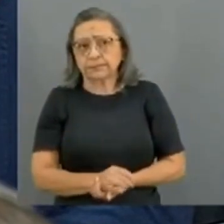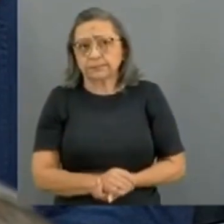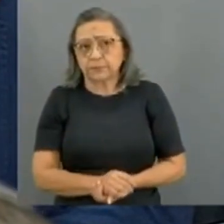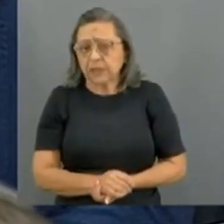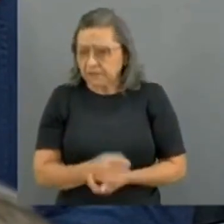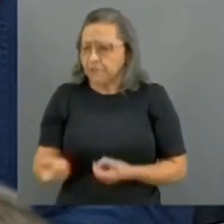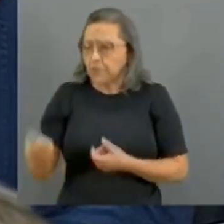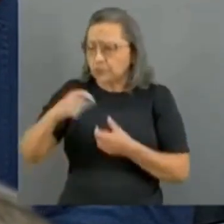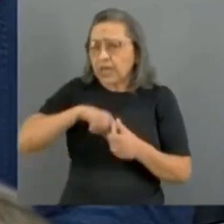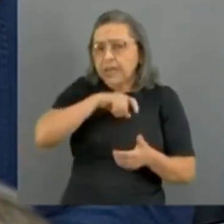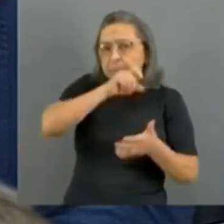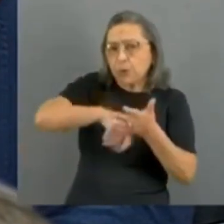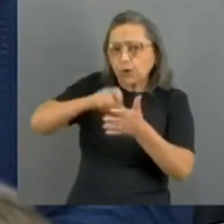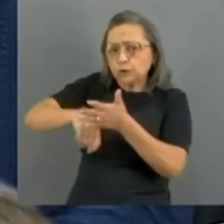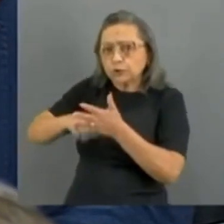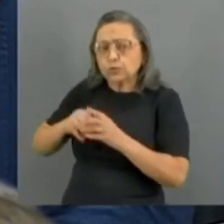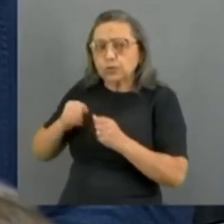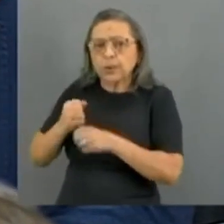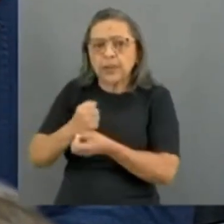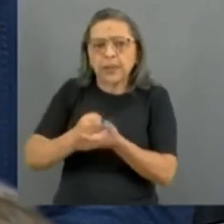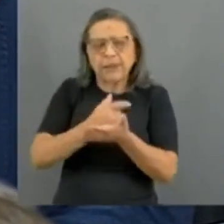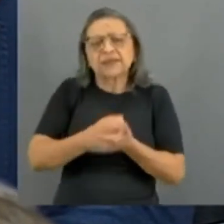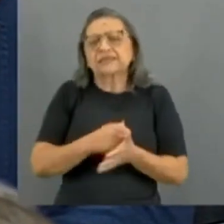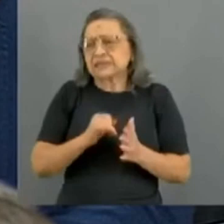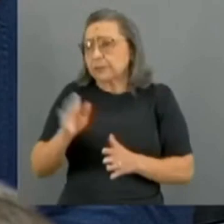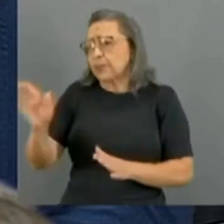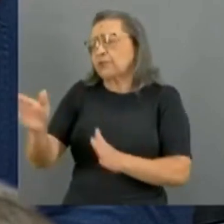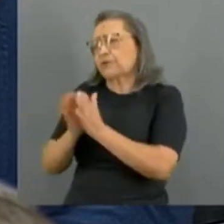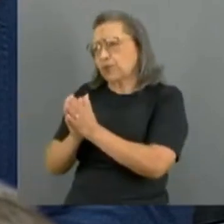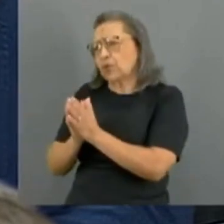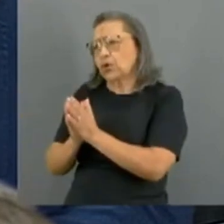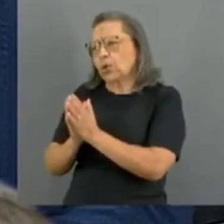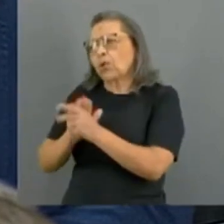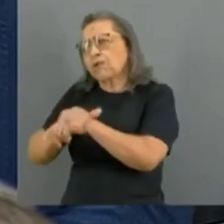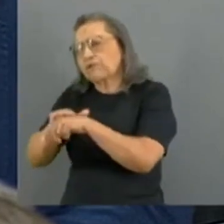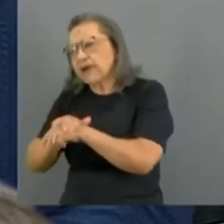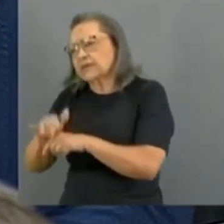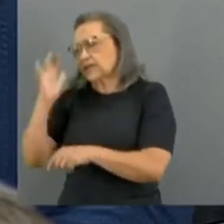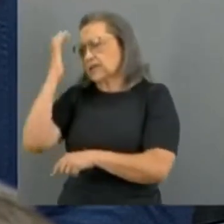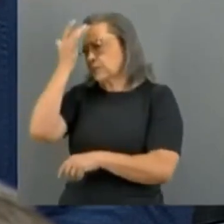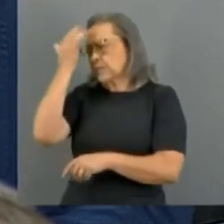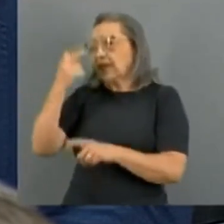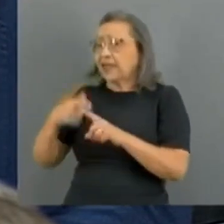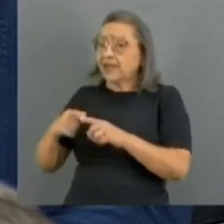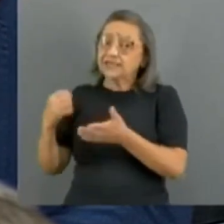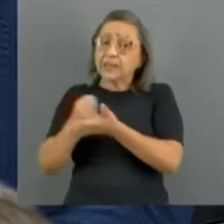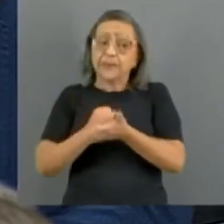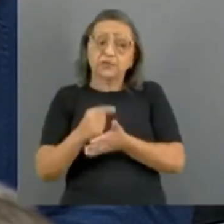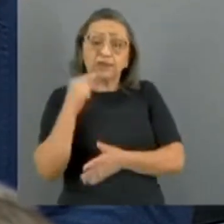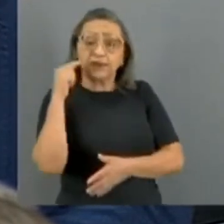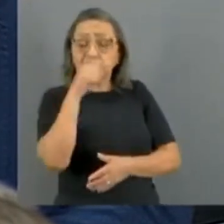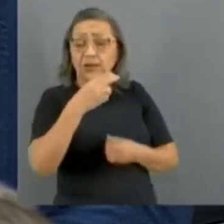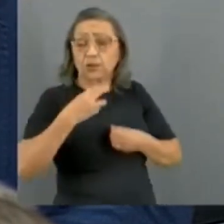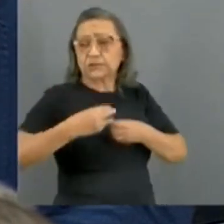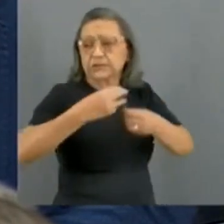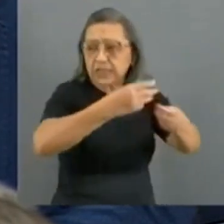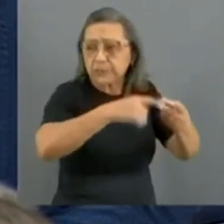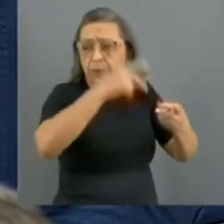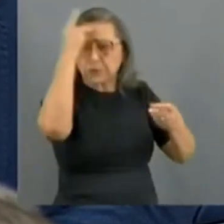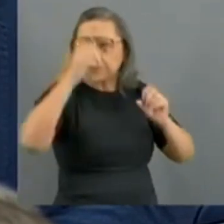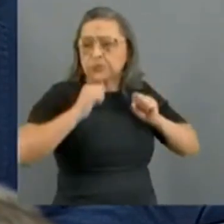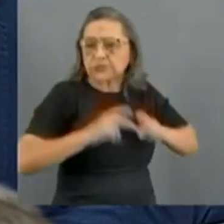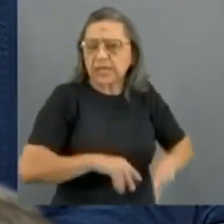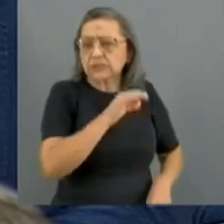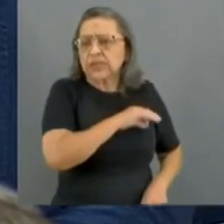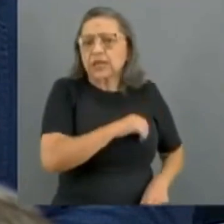federais, esses medicamentos, que só sensibilizassem o Fernando Haddad, porque esses medicamentos, ministro, é que chegam realmente lá na ponta, lá naquele aposentado que